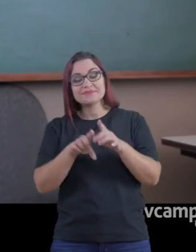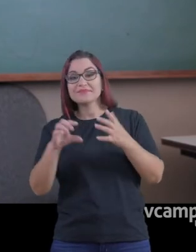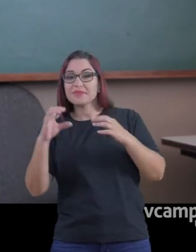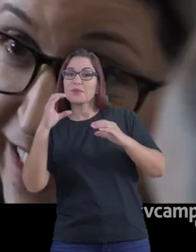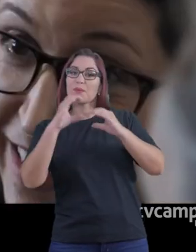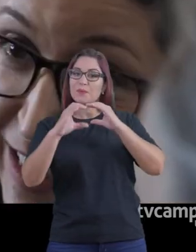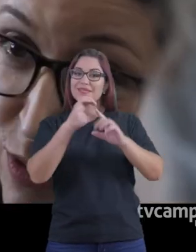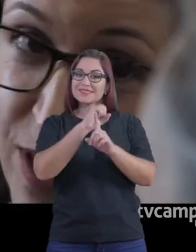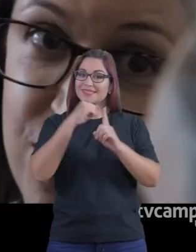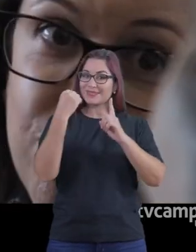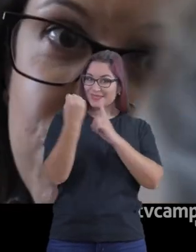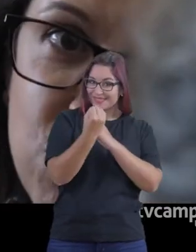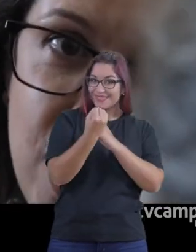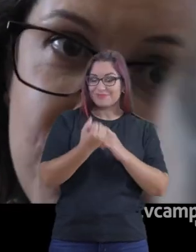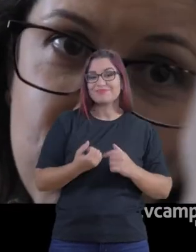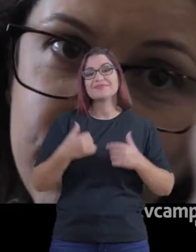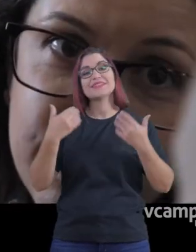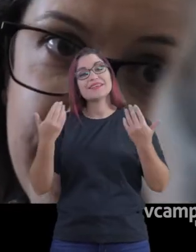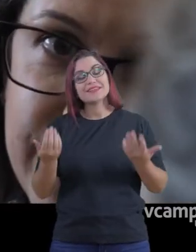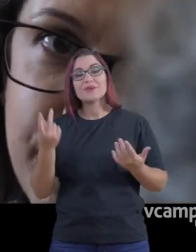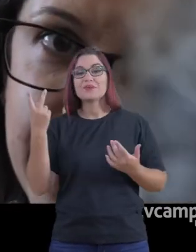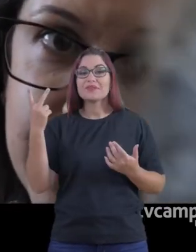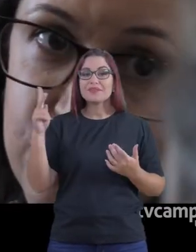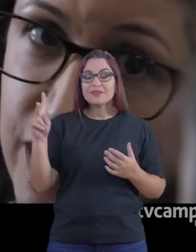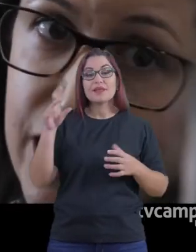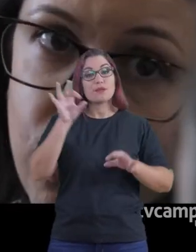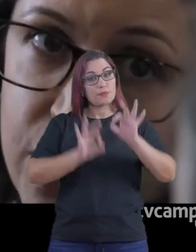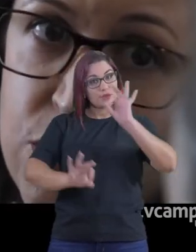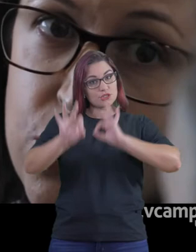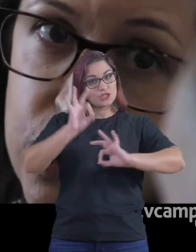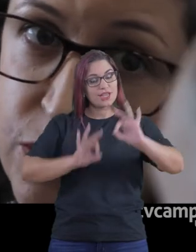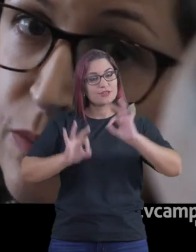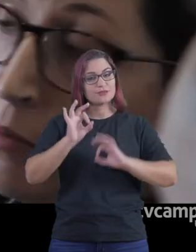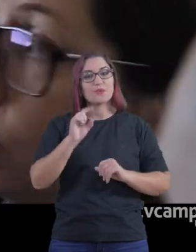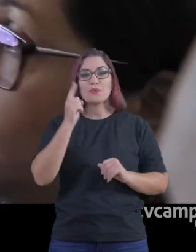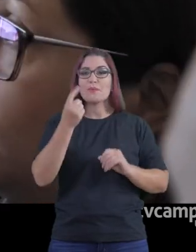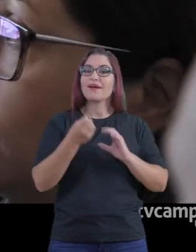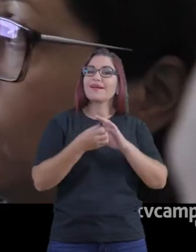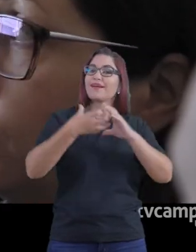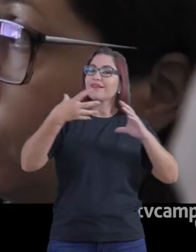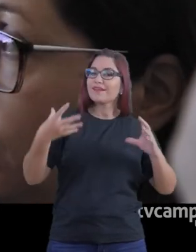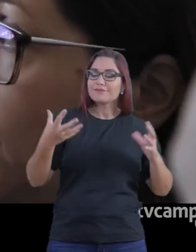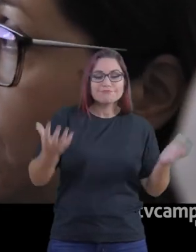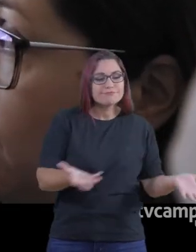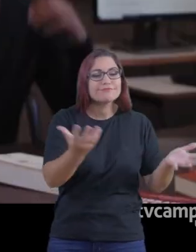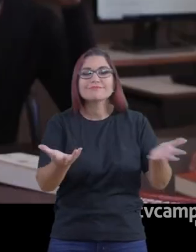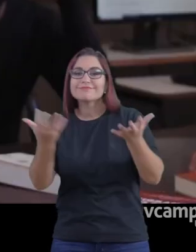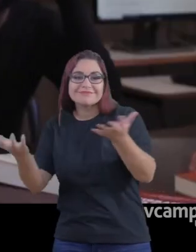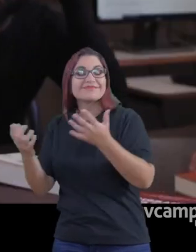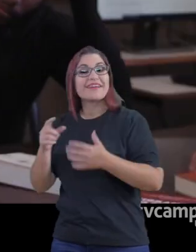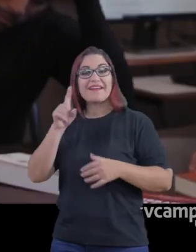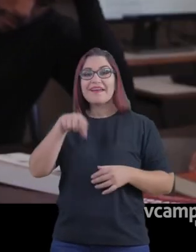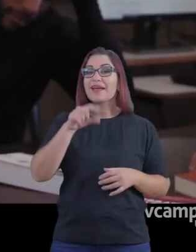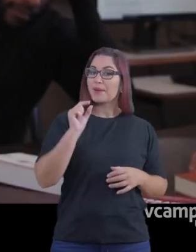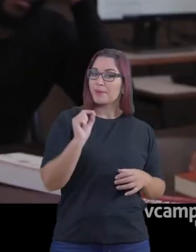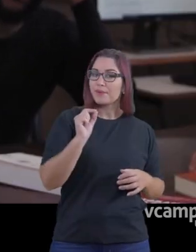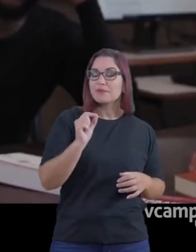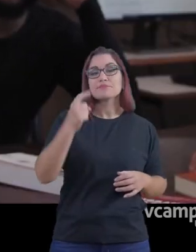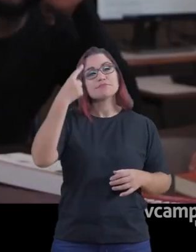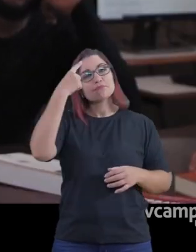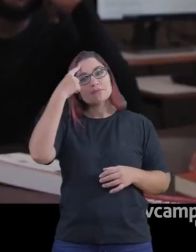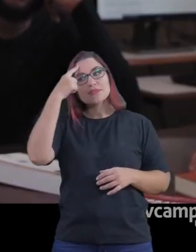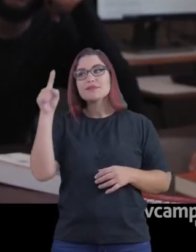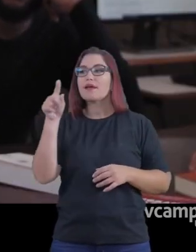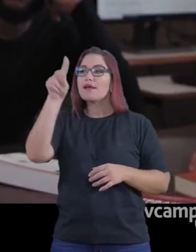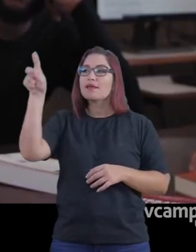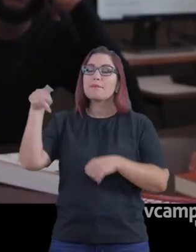em que eu atuo. Então, uma das características do Migraide, e acho que a grande motivação do nosso trabalho coletivo, é pensar